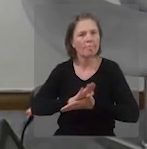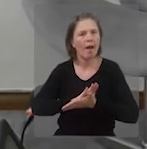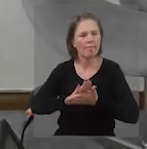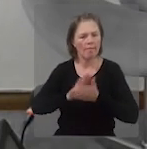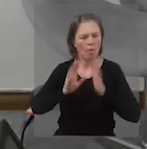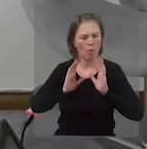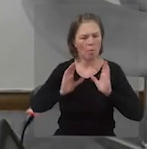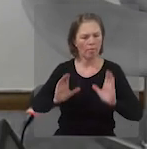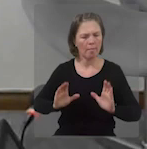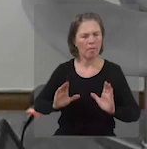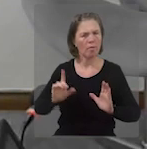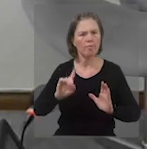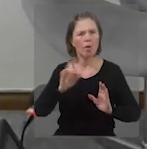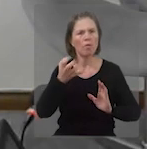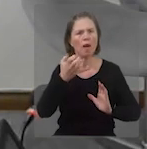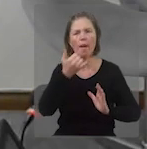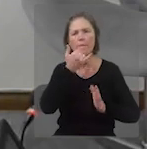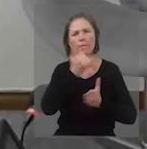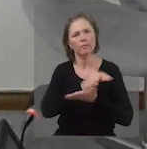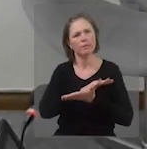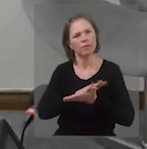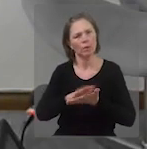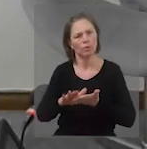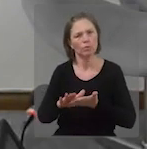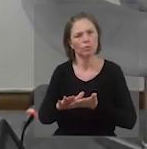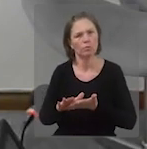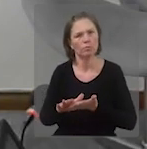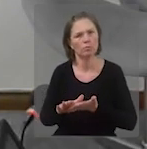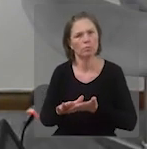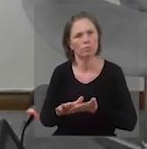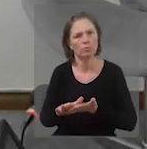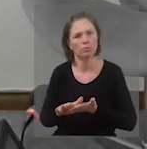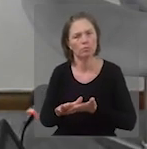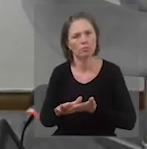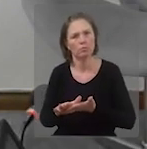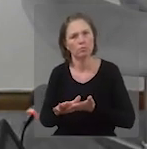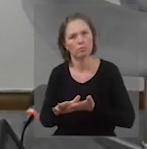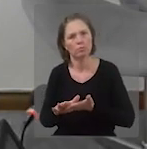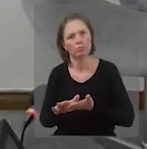problema, nessa postura minha de não perdoar.